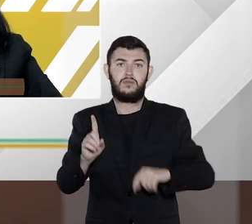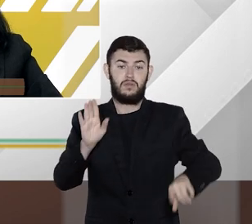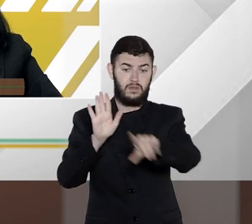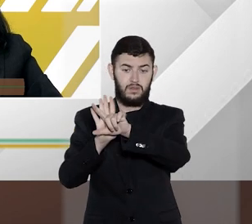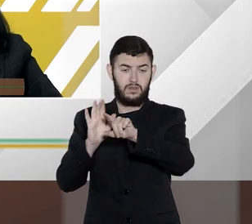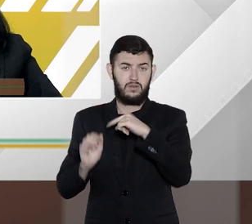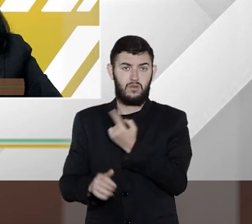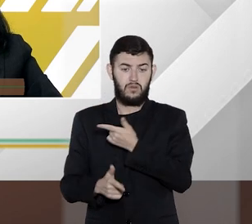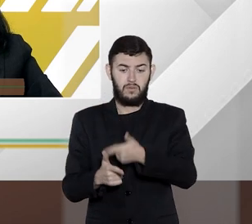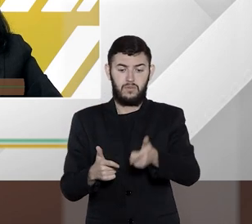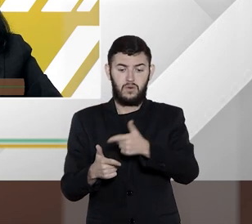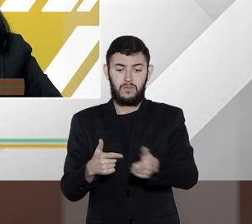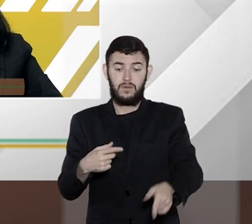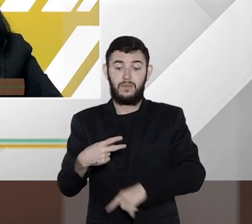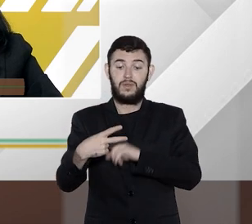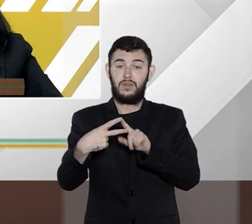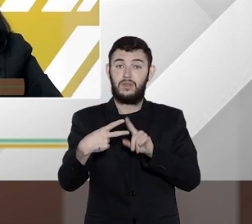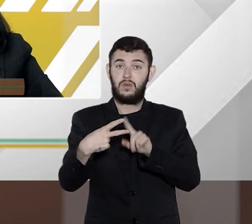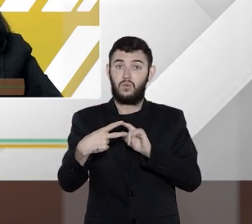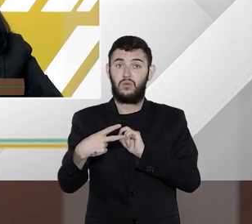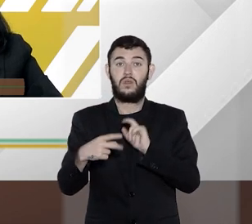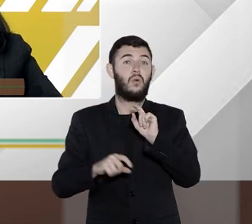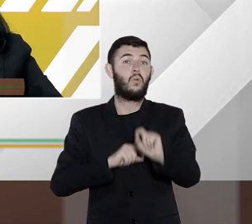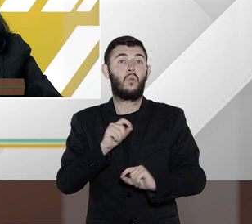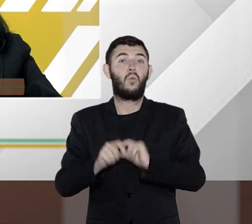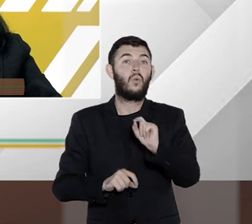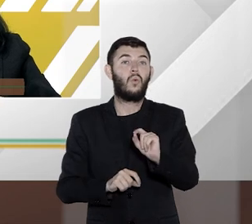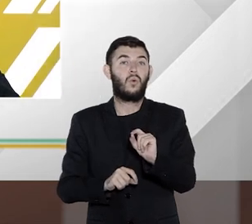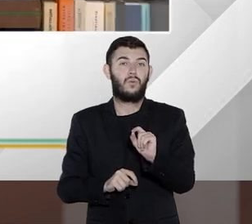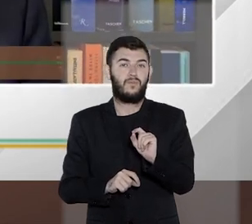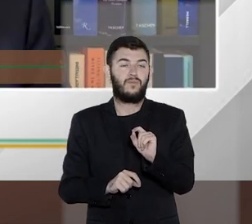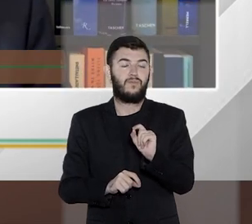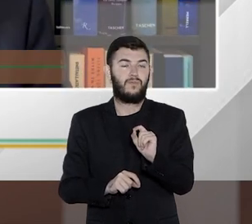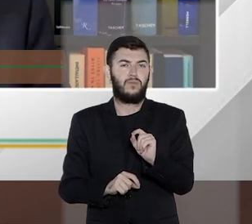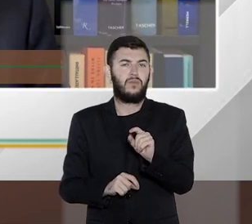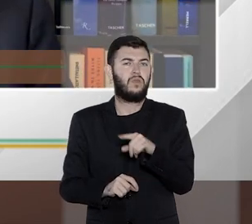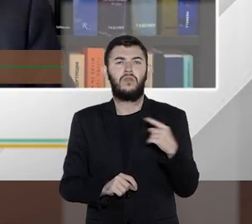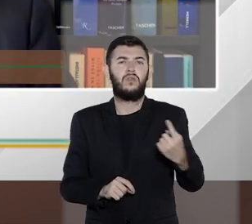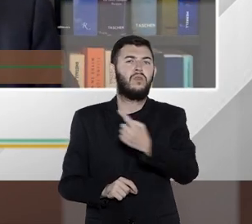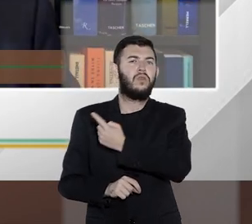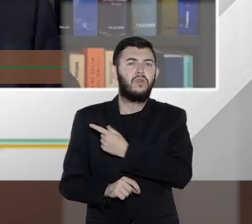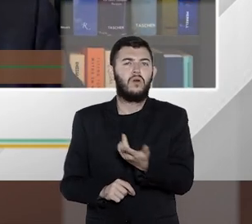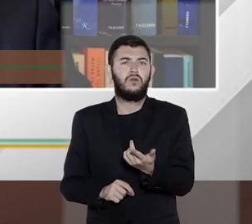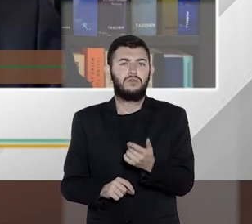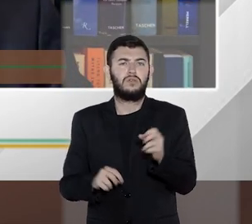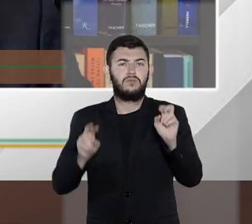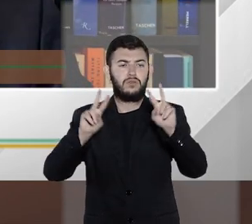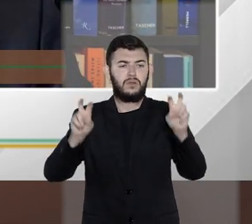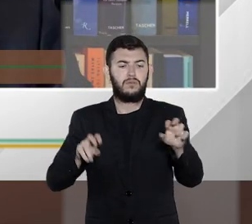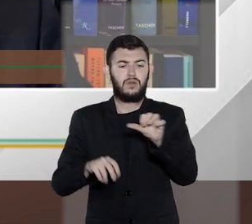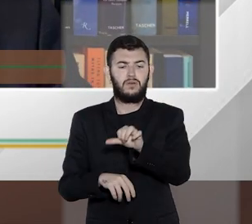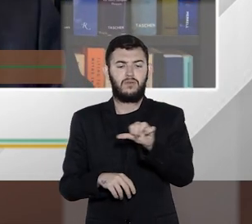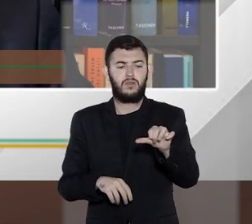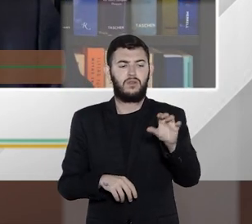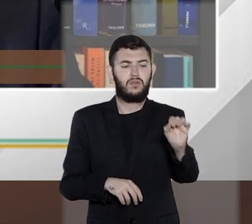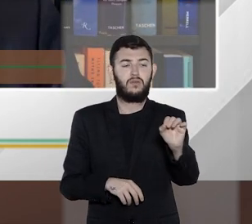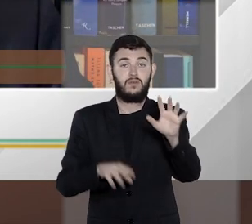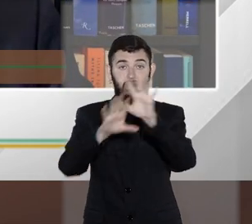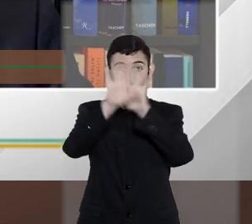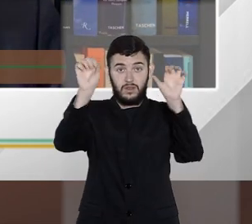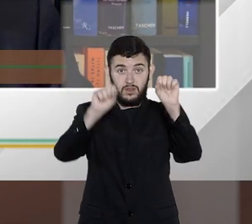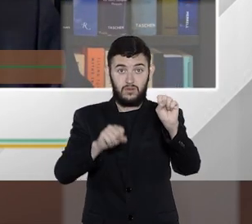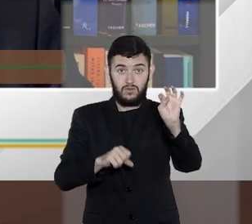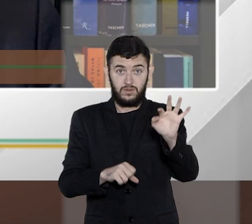outro problema Elton que me parece bastante interessante que a gente tem o tema 990 do STF